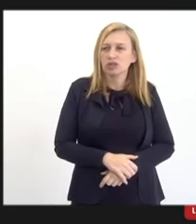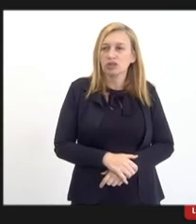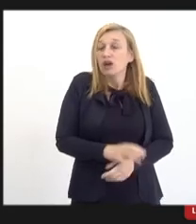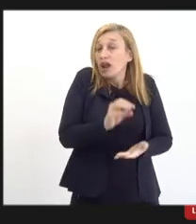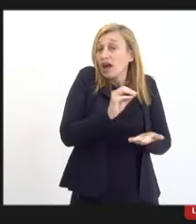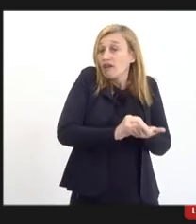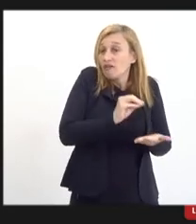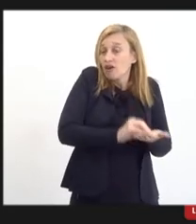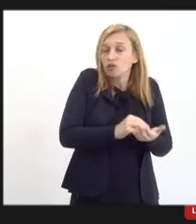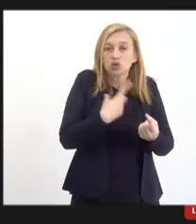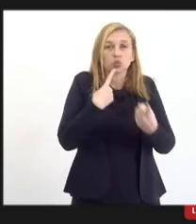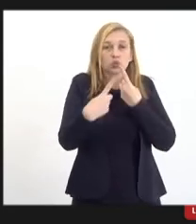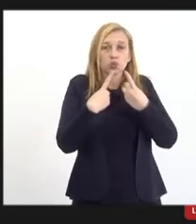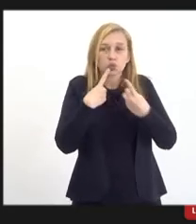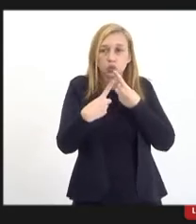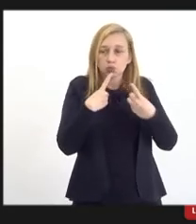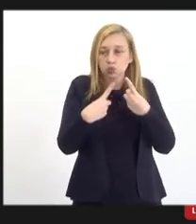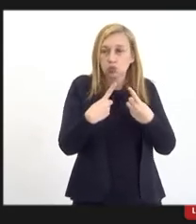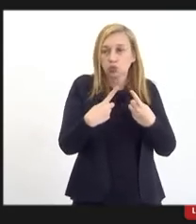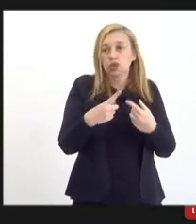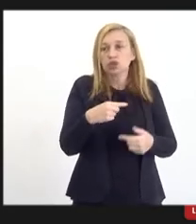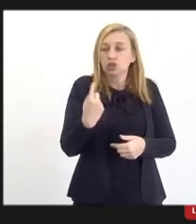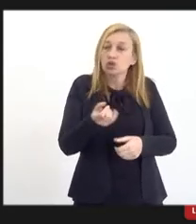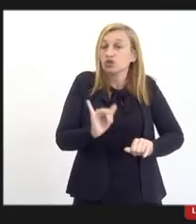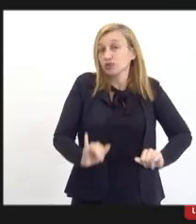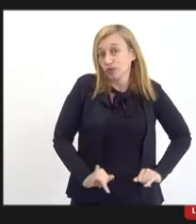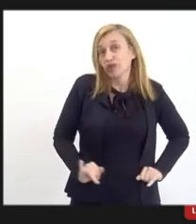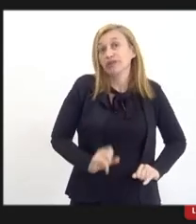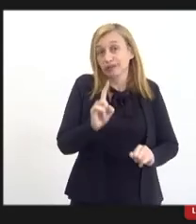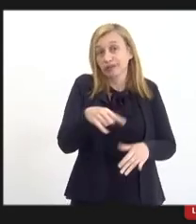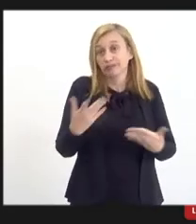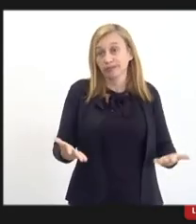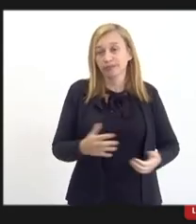falta dessa discussão e defesa é que estamos sofrendo.